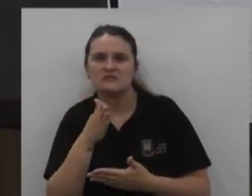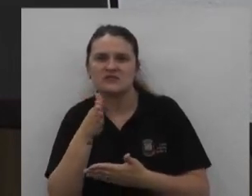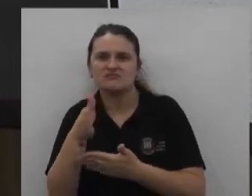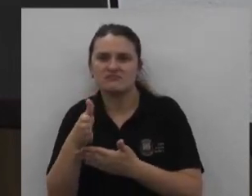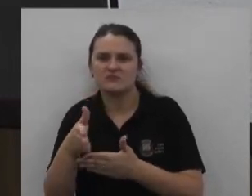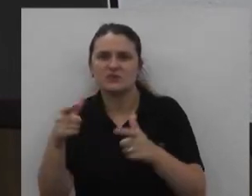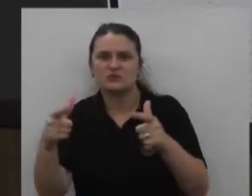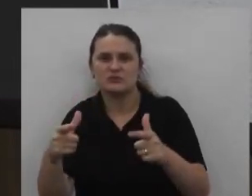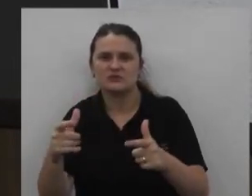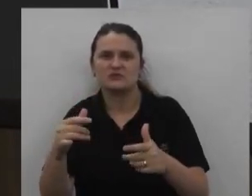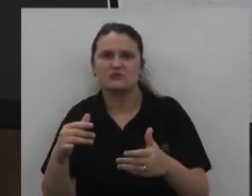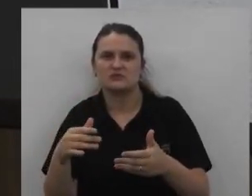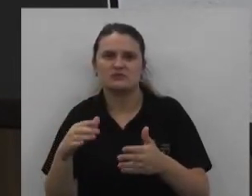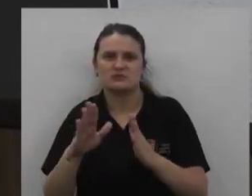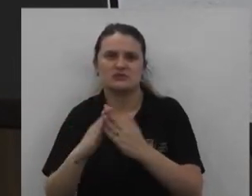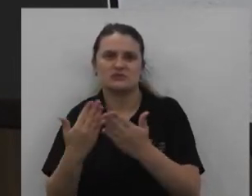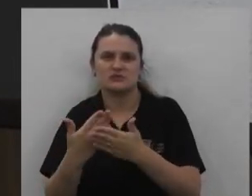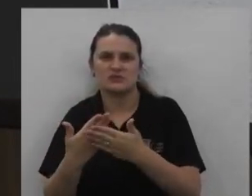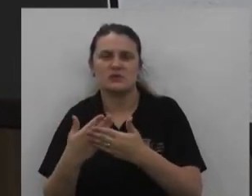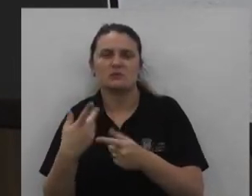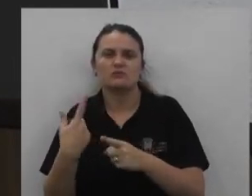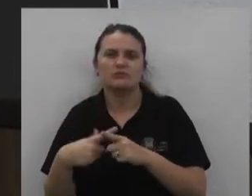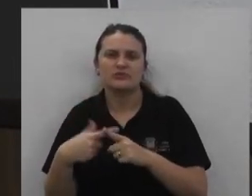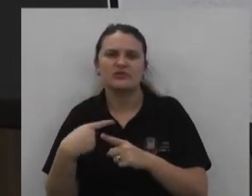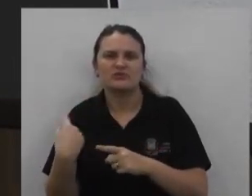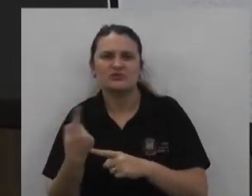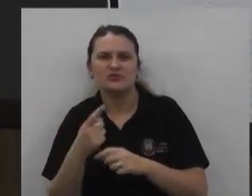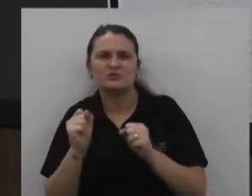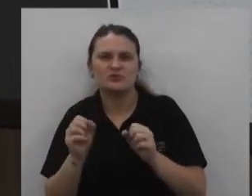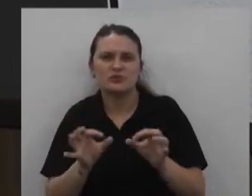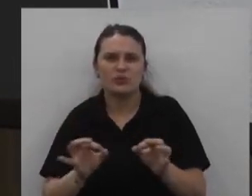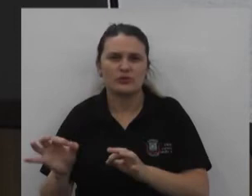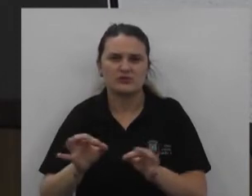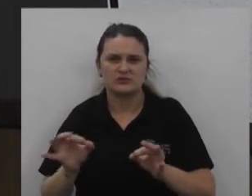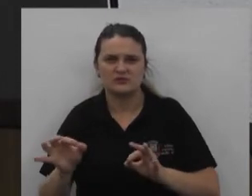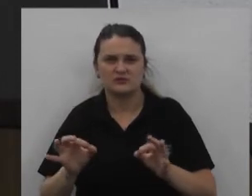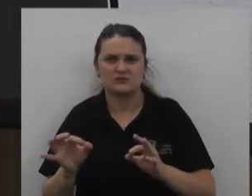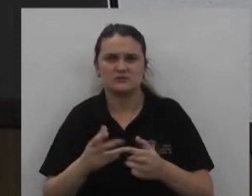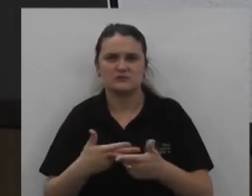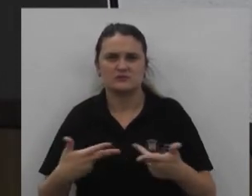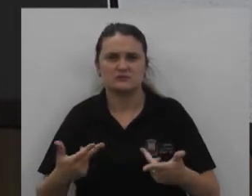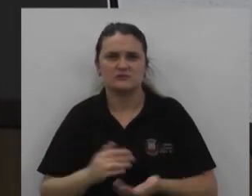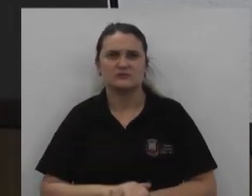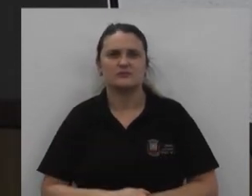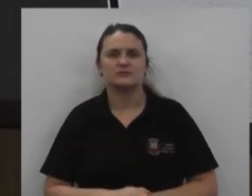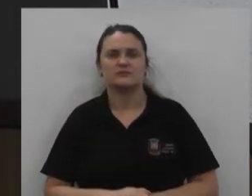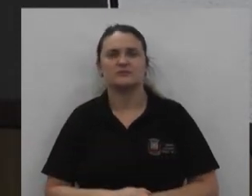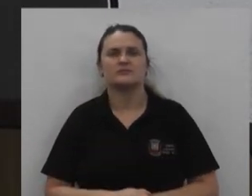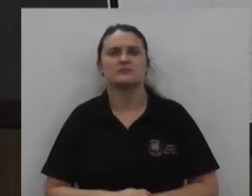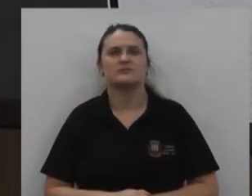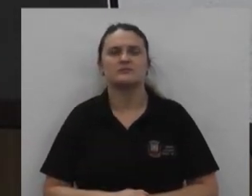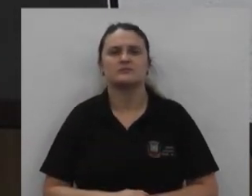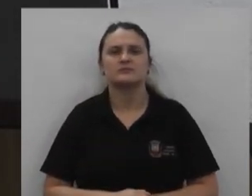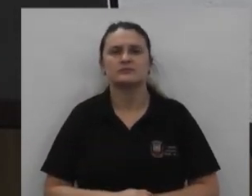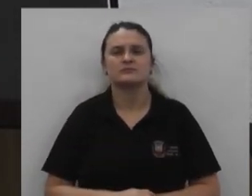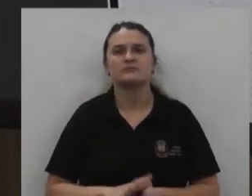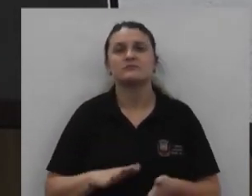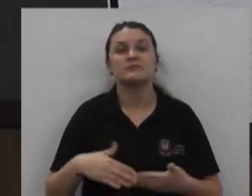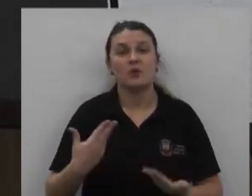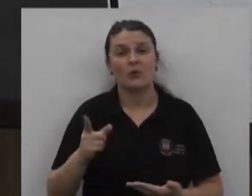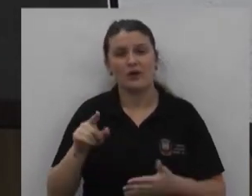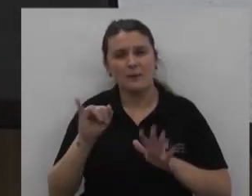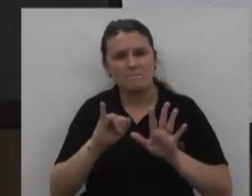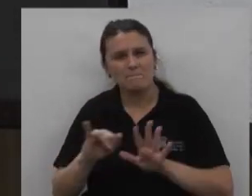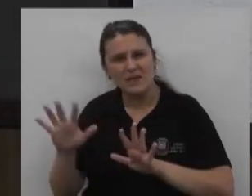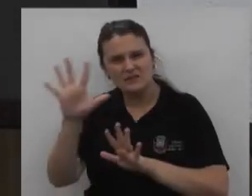devido espaço devido ao CMEI para que a gente possa organizar essa situação isso é